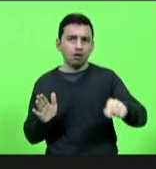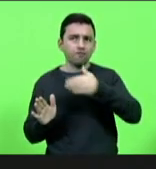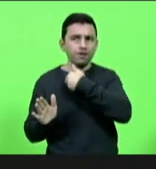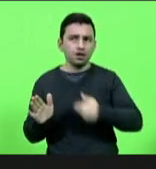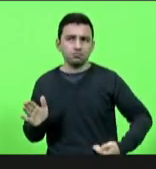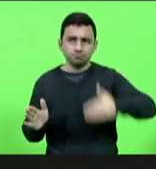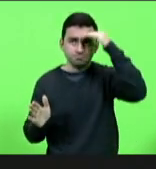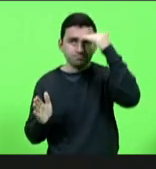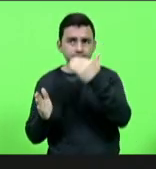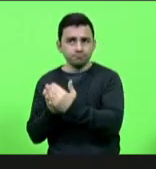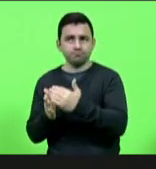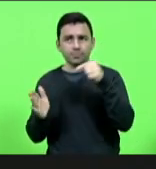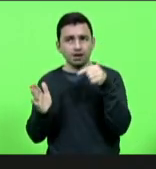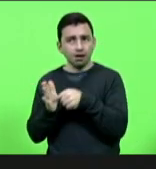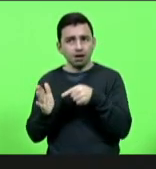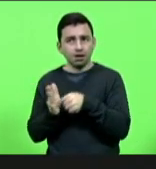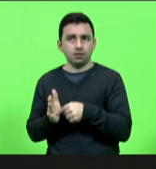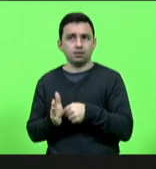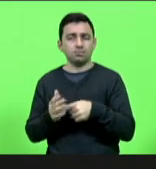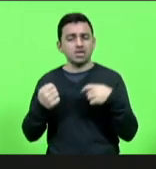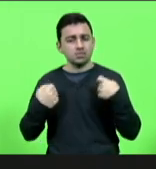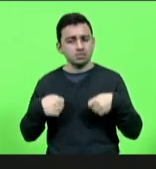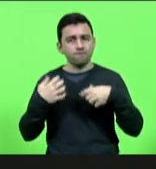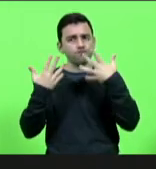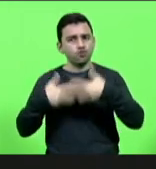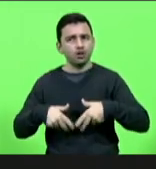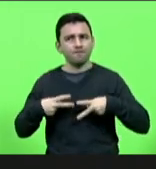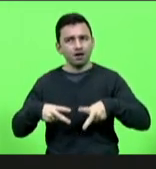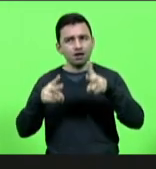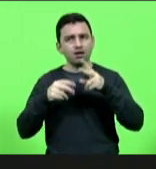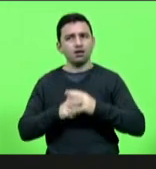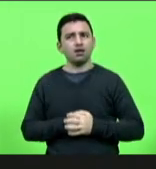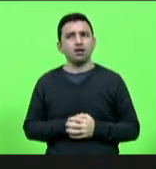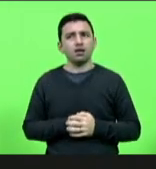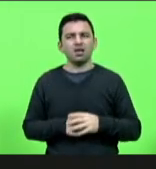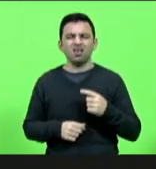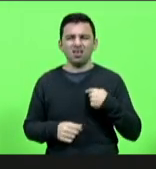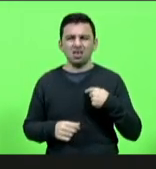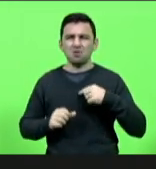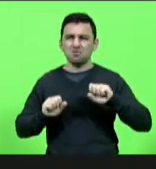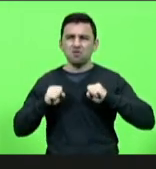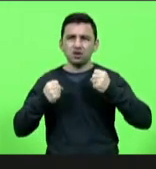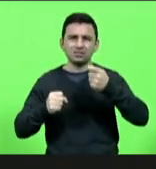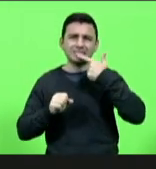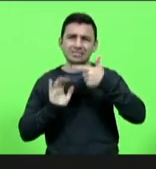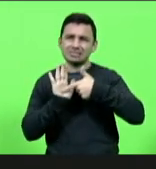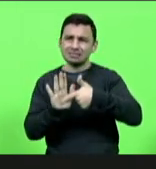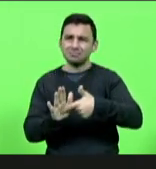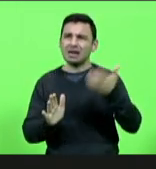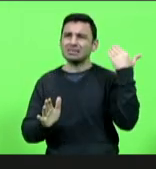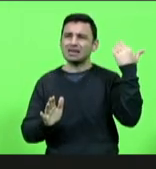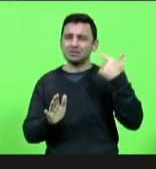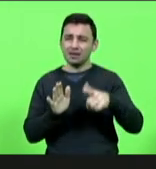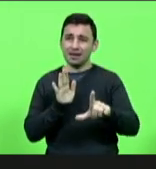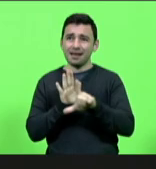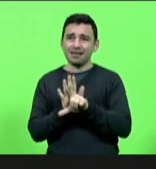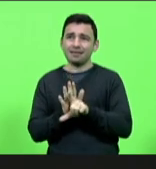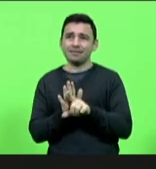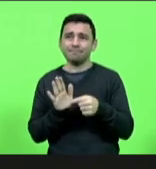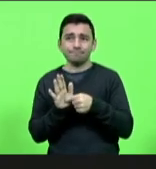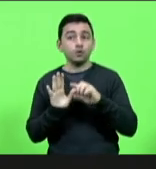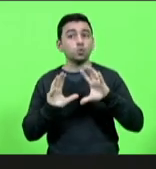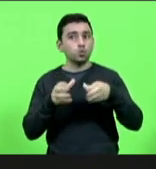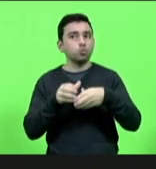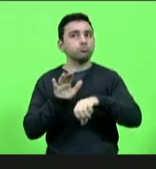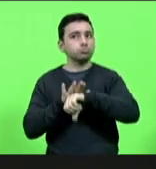funcionar é o mínimo que eu espero paguei um preço alto por isso foram inúmeras denúncias desde que eu fiz aquela lei sabe que o crime organizado já